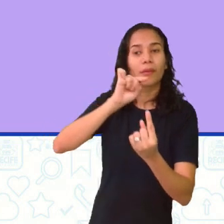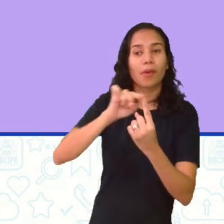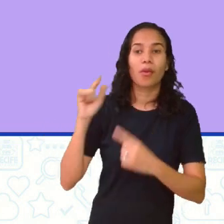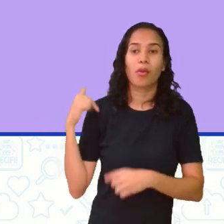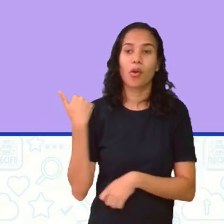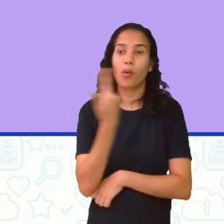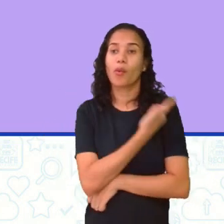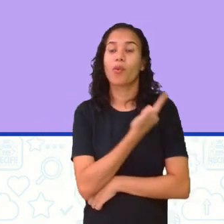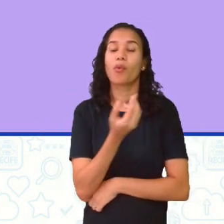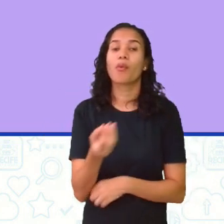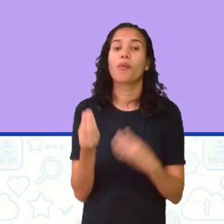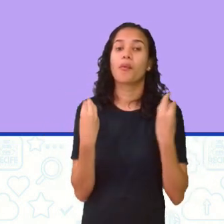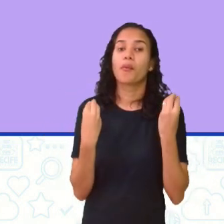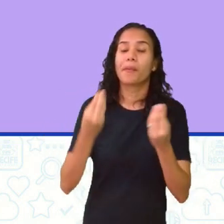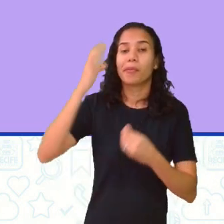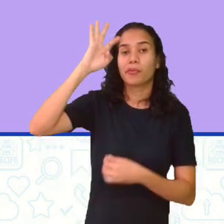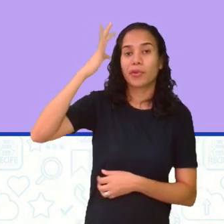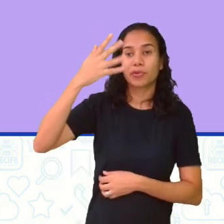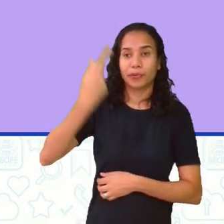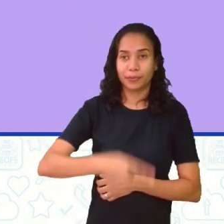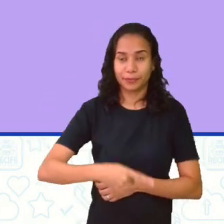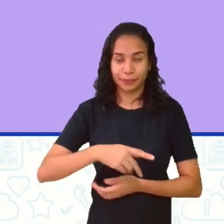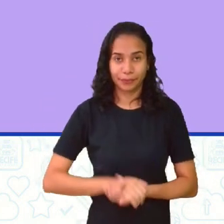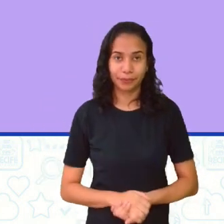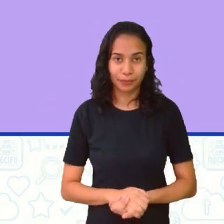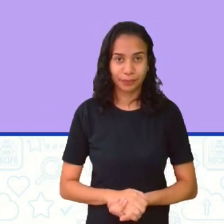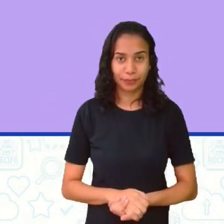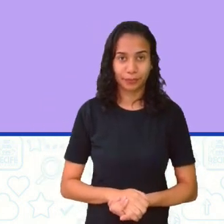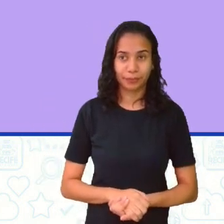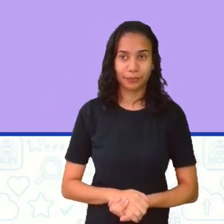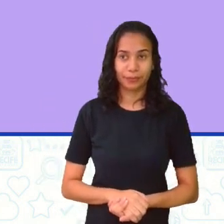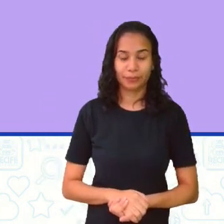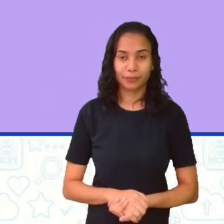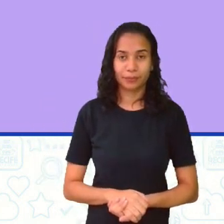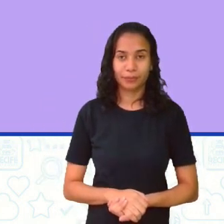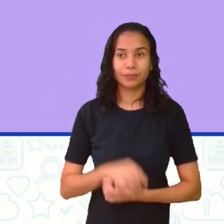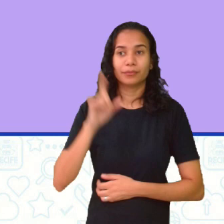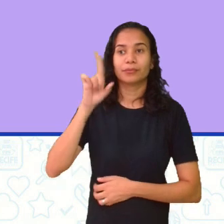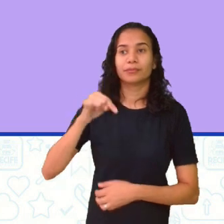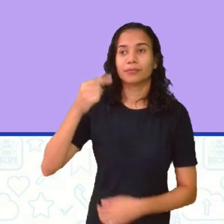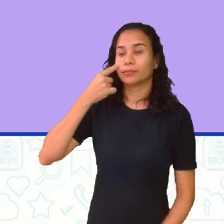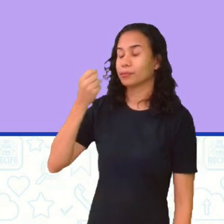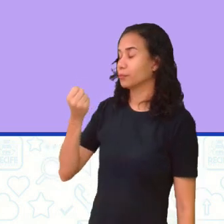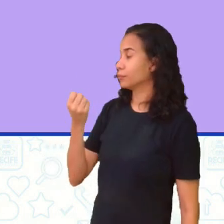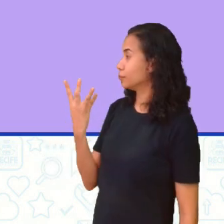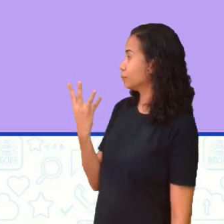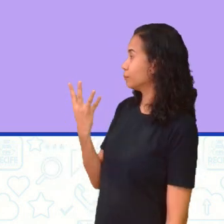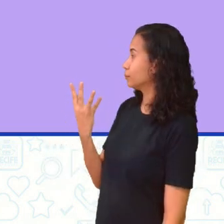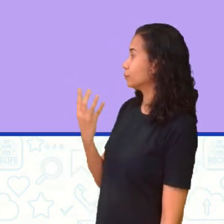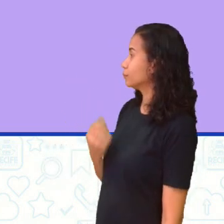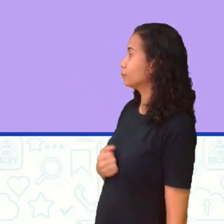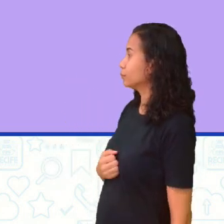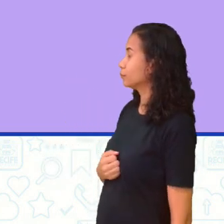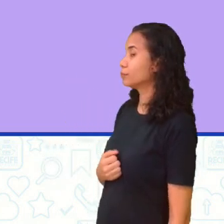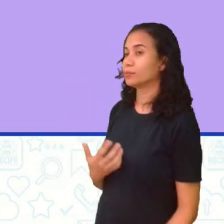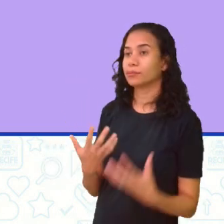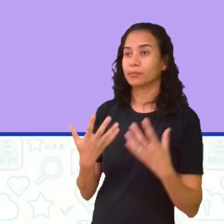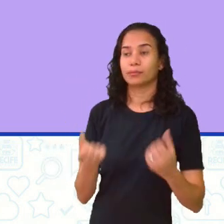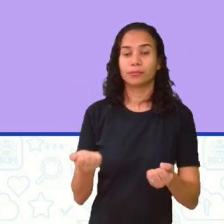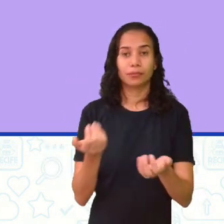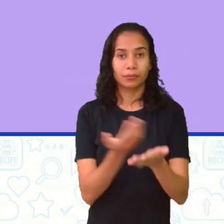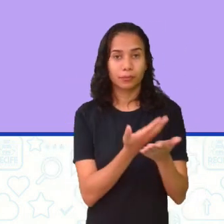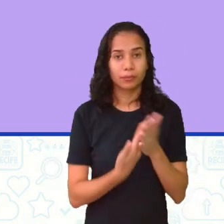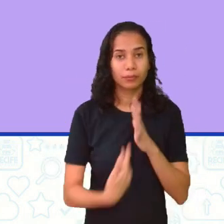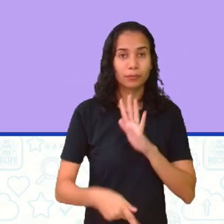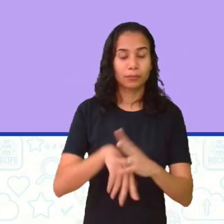resolver aqui. Bom, são esses quatro. Vamos trabalhar